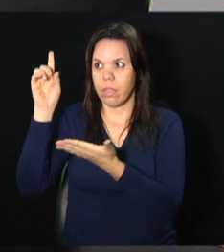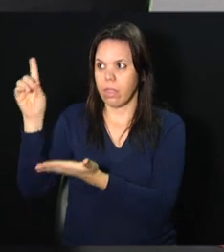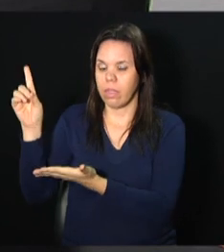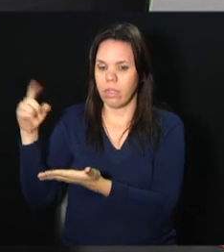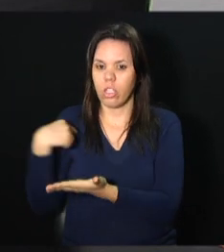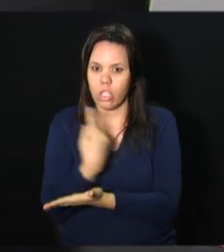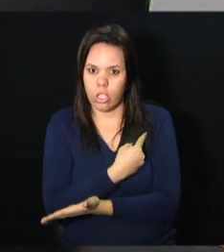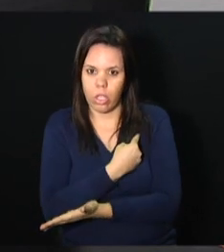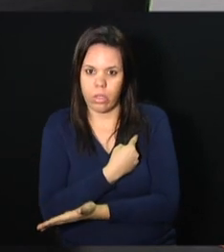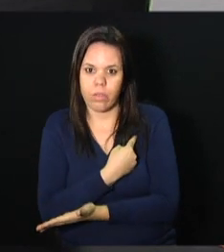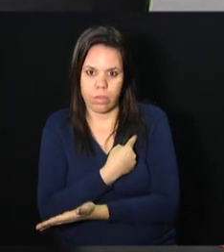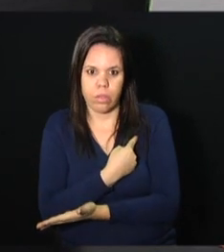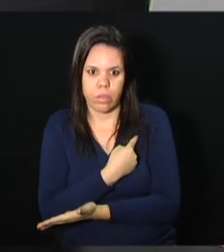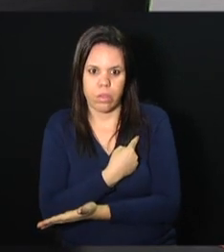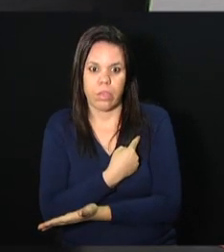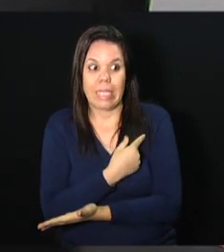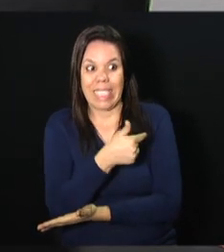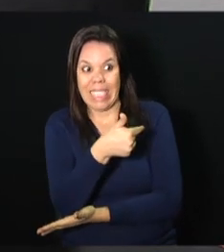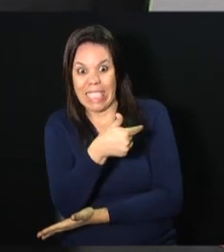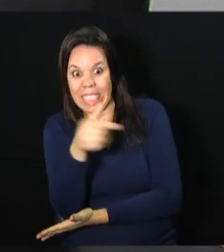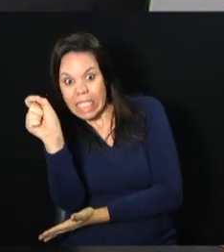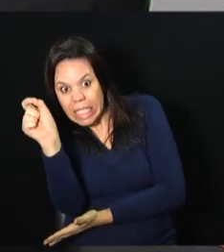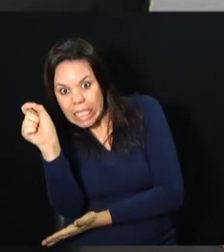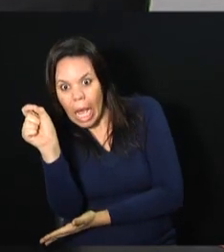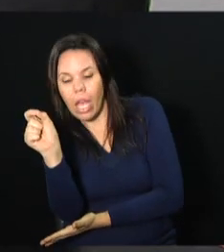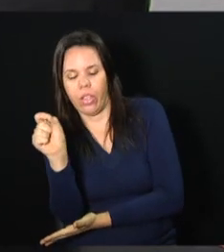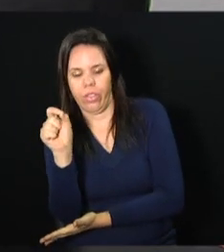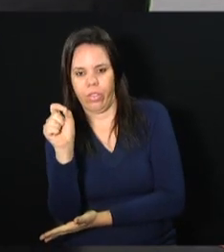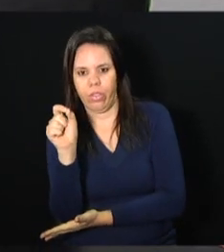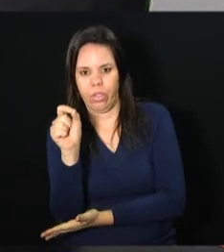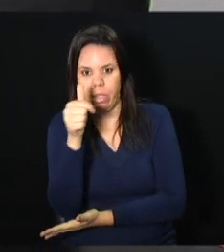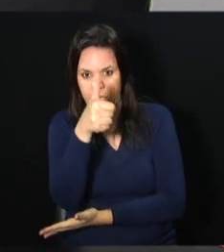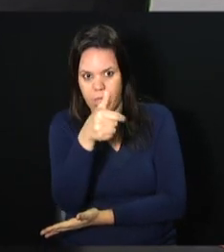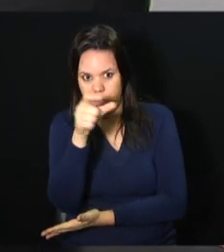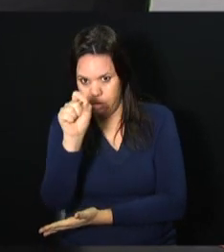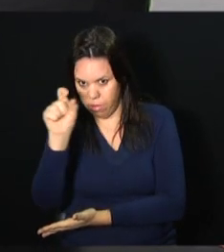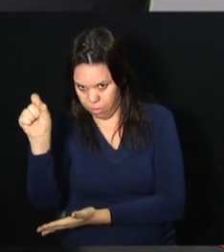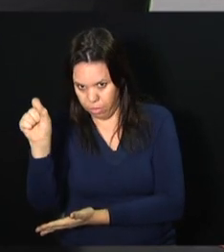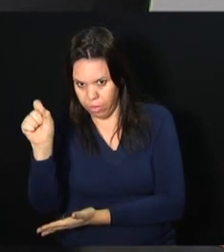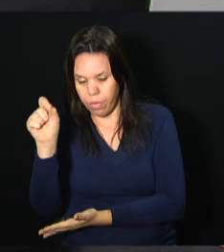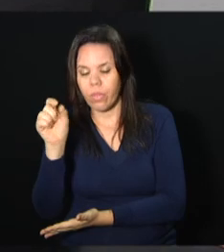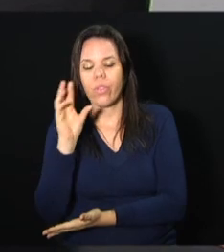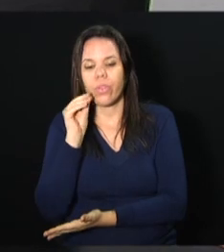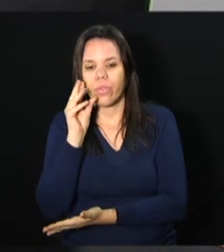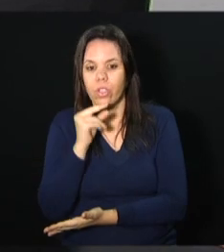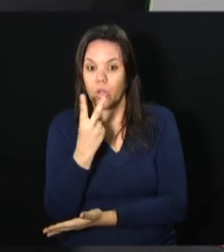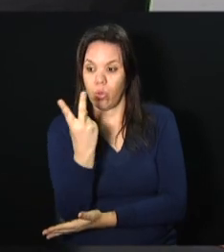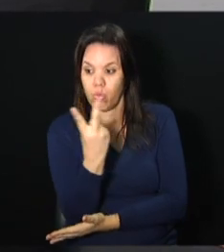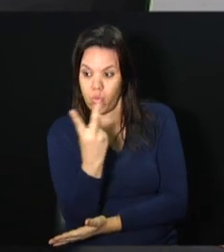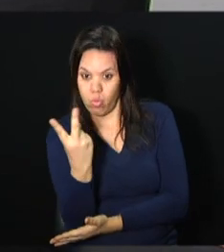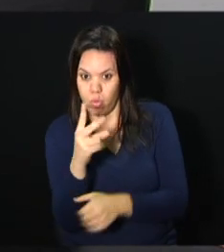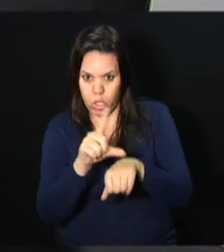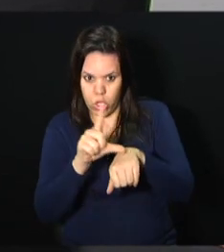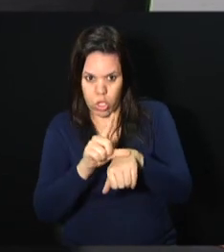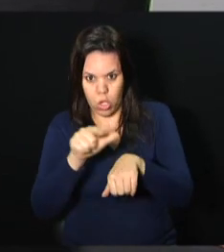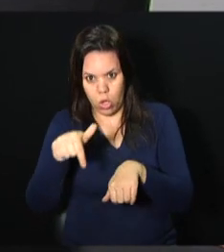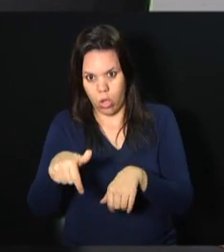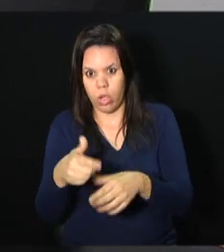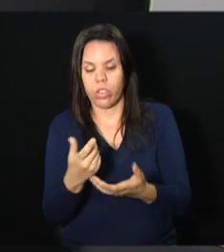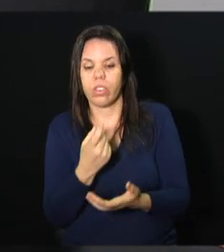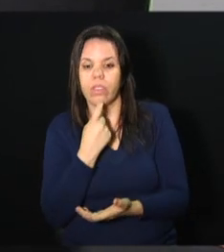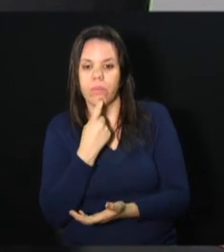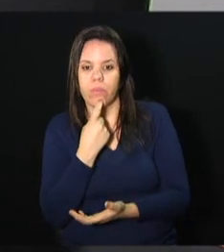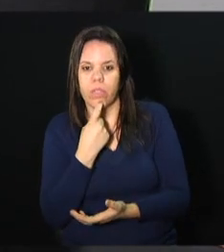Nós somos praticamente 100 funcionários. São duas unidades, mas nós temos